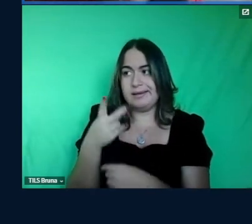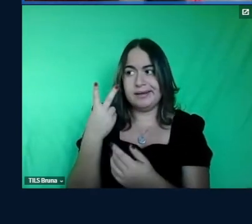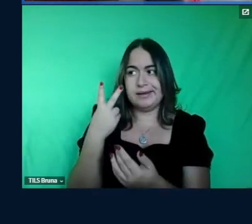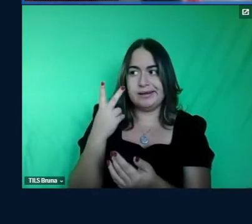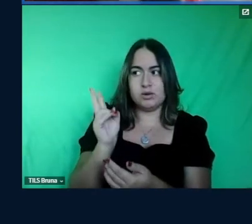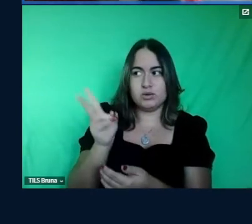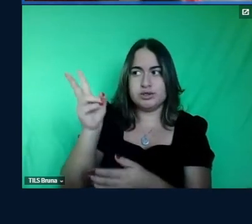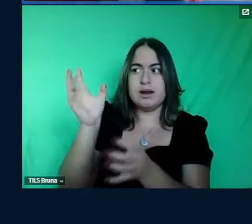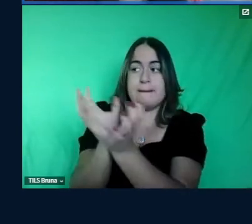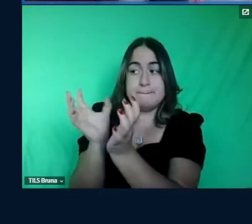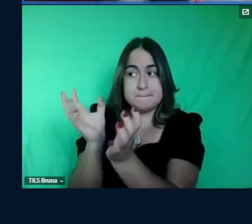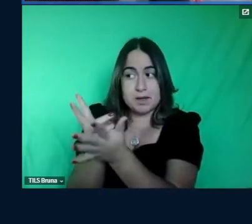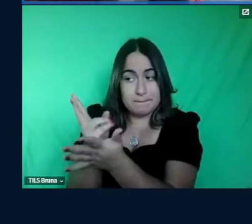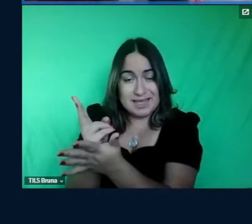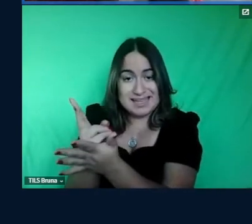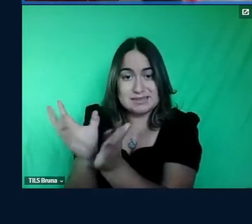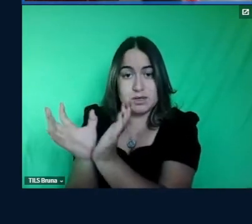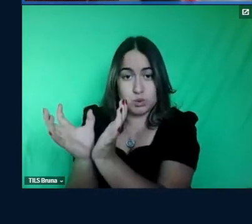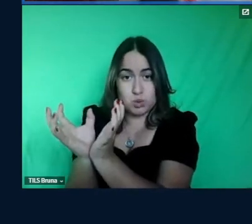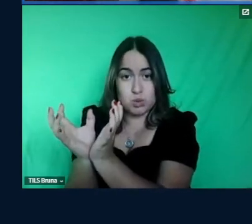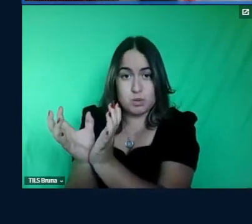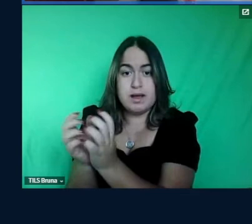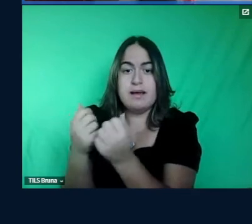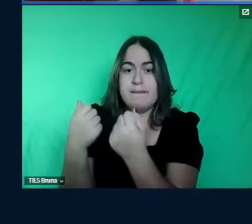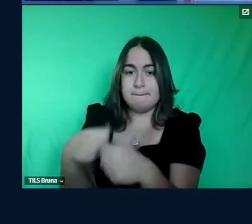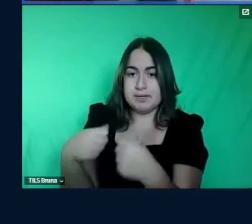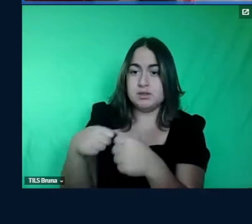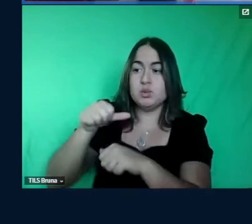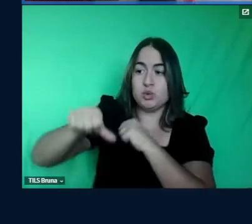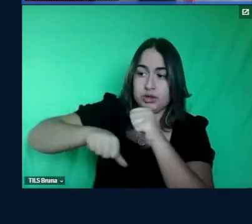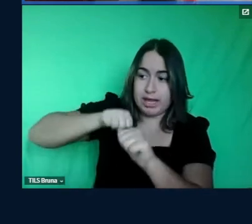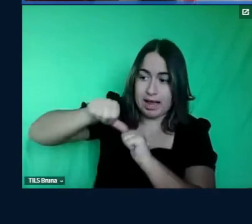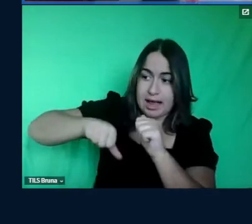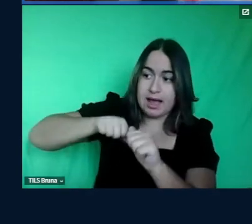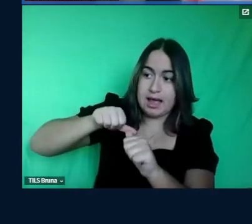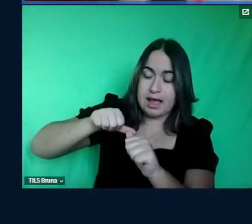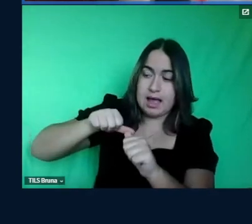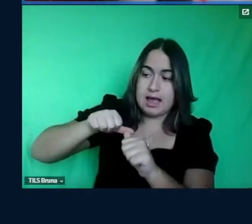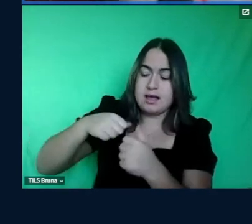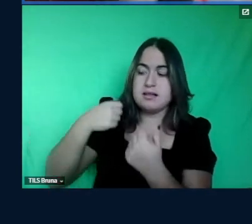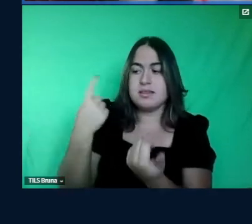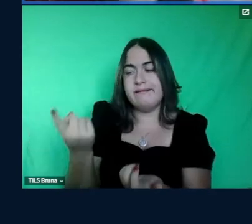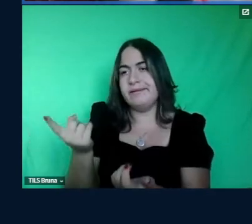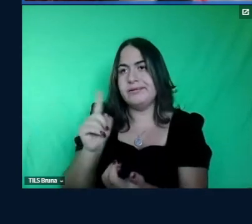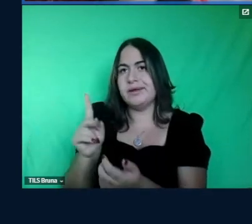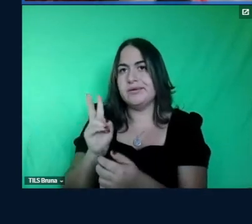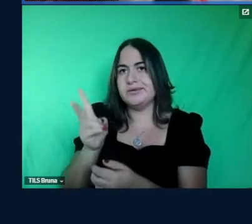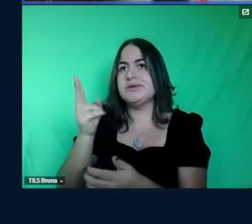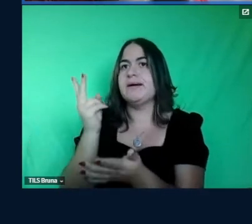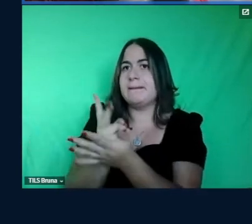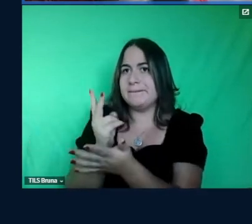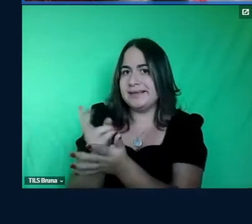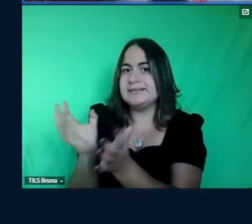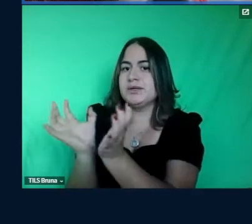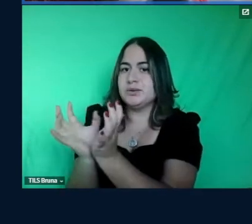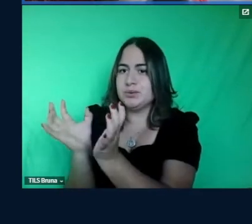continuar porque aí tem que mexer na modulação na escola né ela não ia continuar com a mesma turma